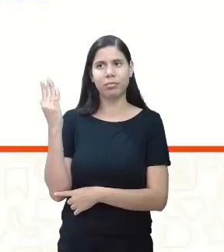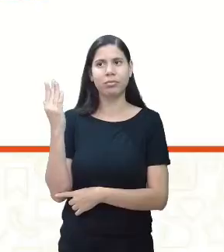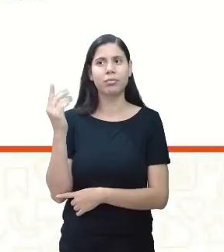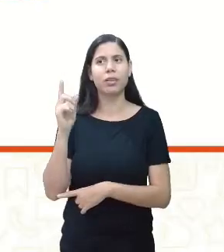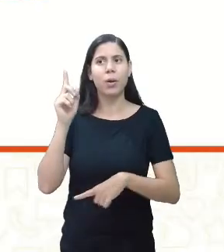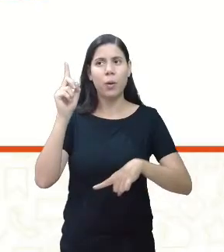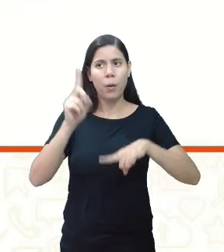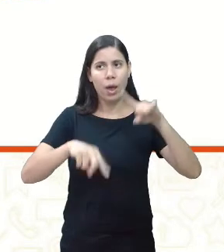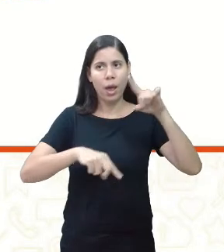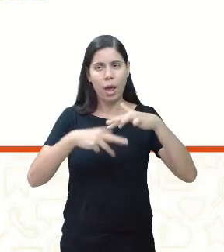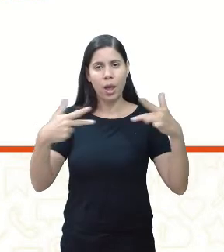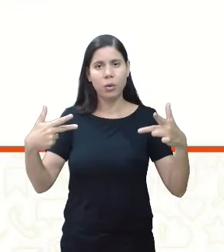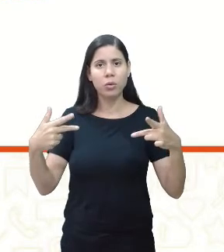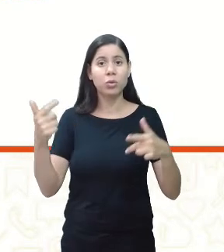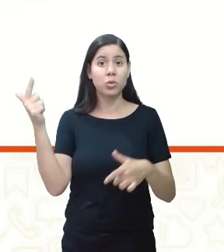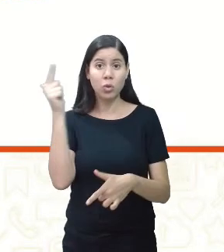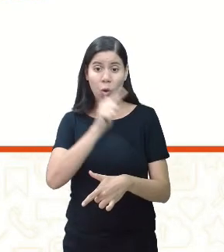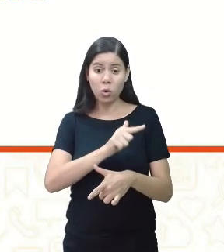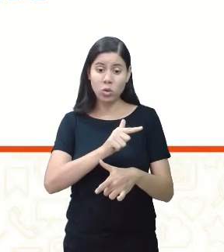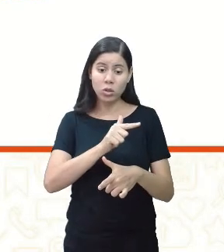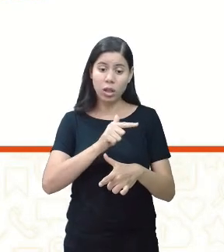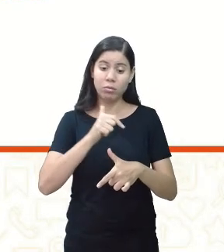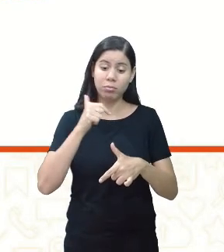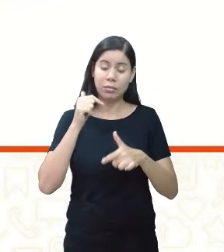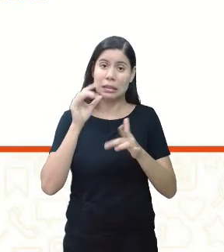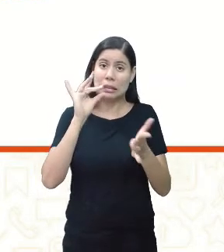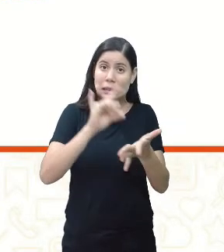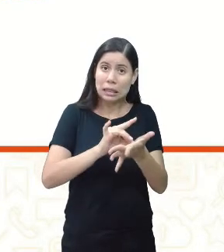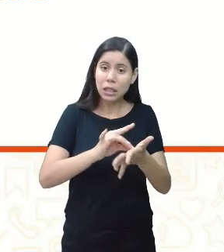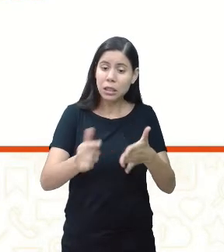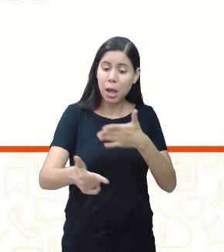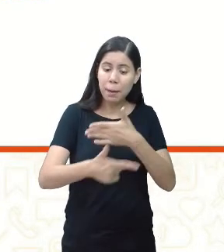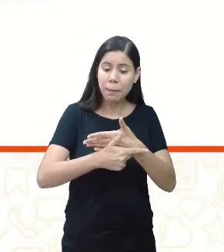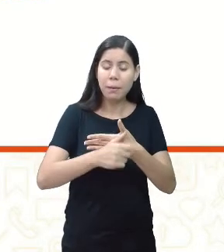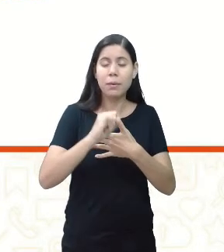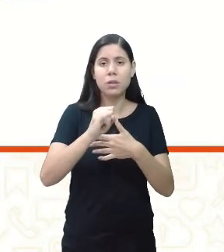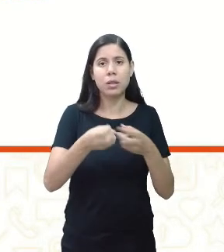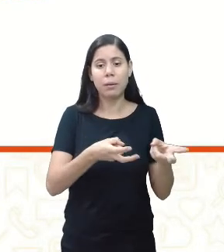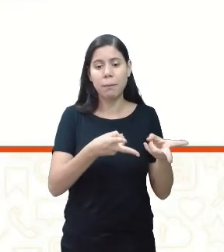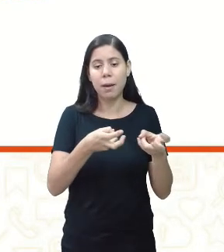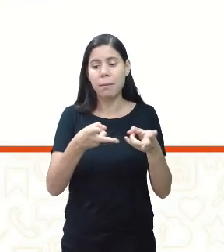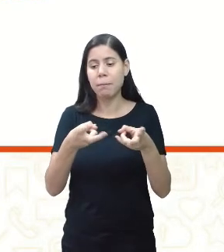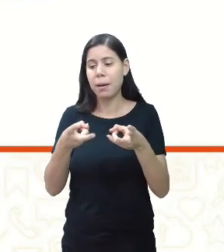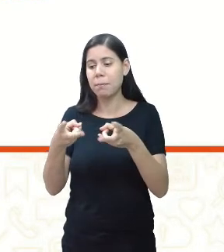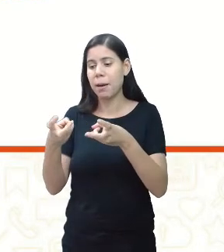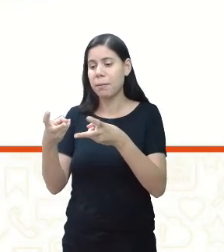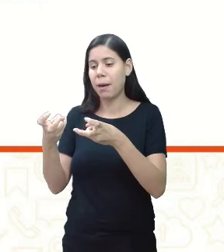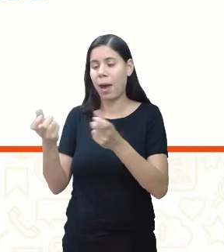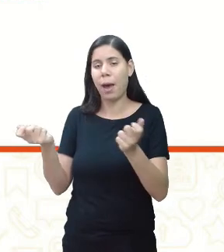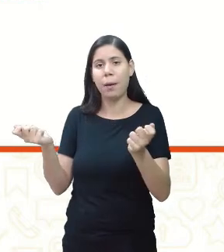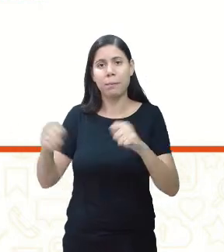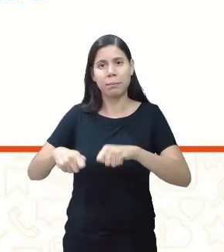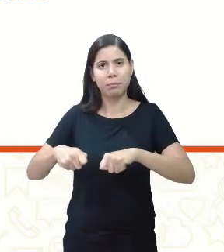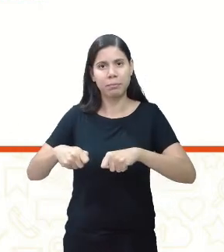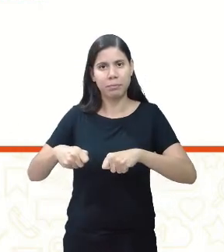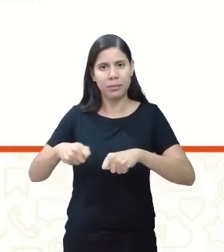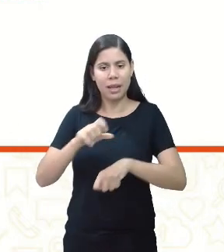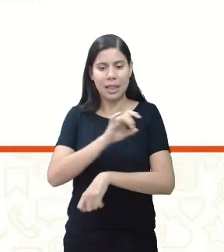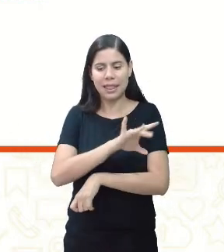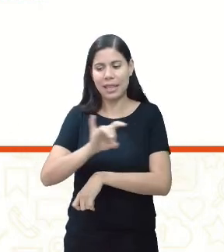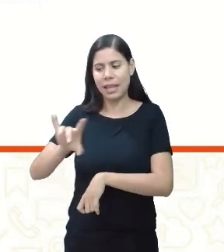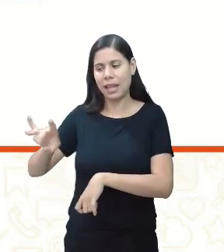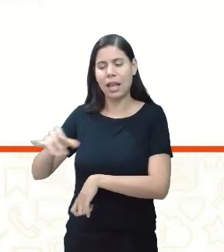recurso só adquire funcionalidade quando conseguimos identificar as potencialidades do